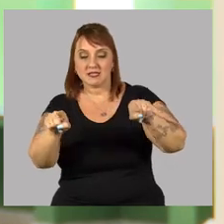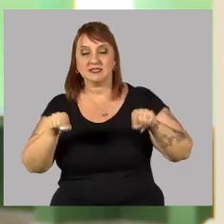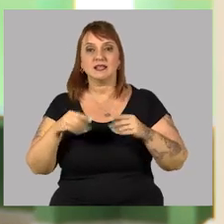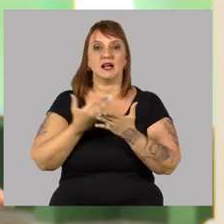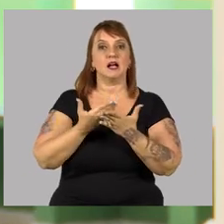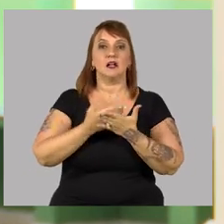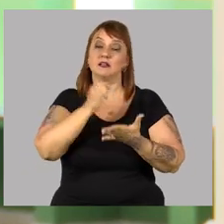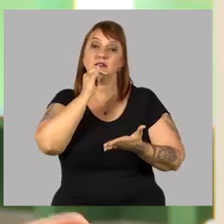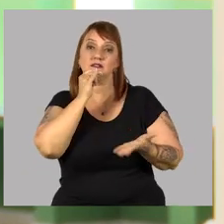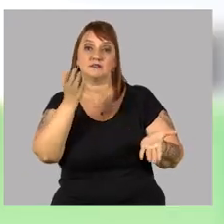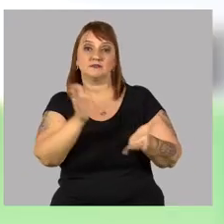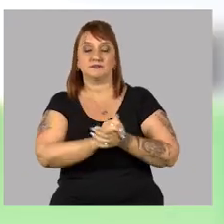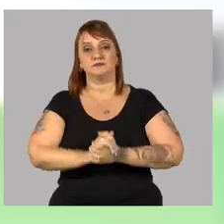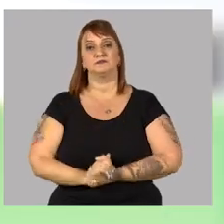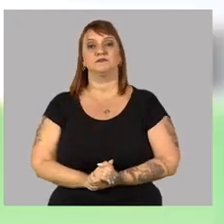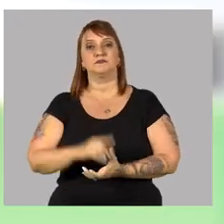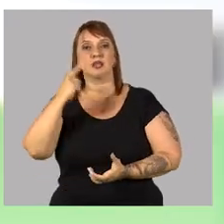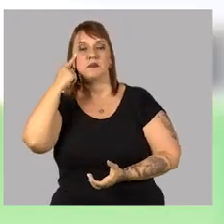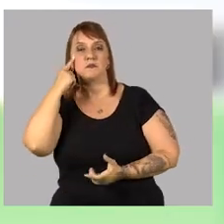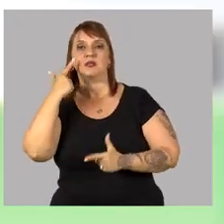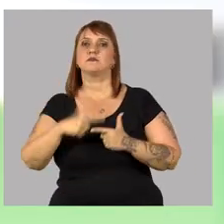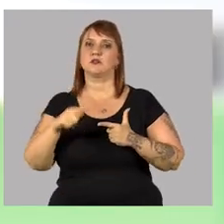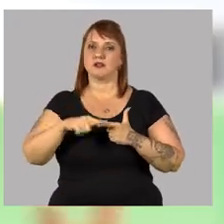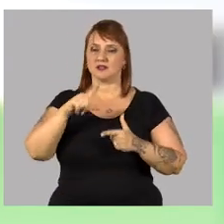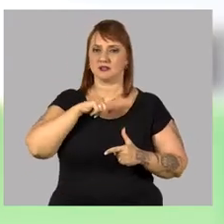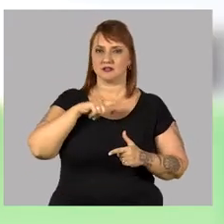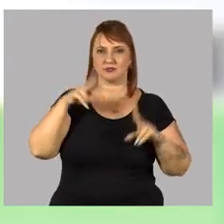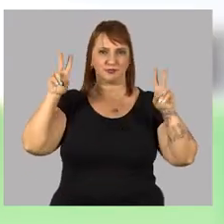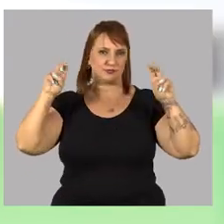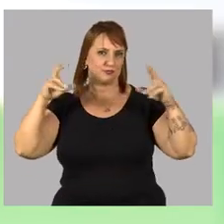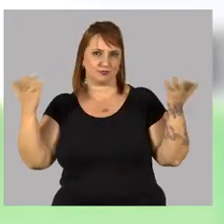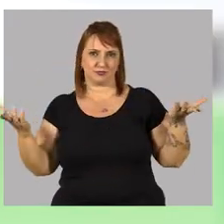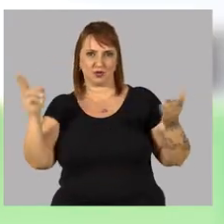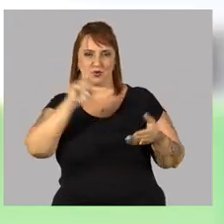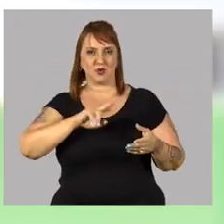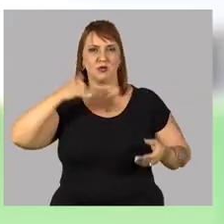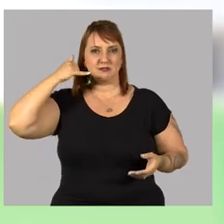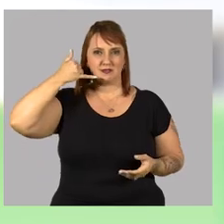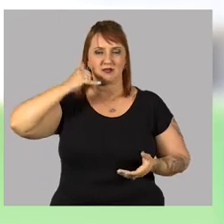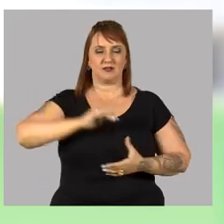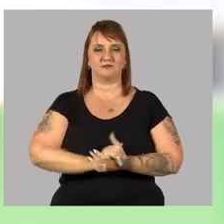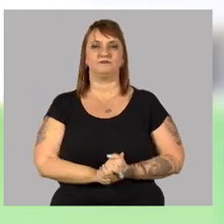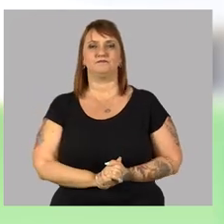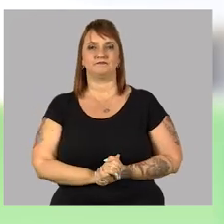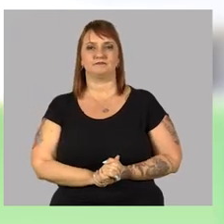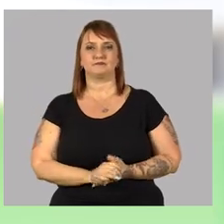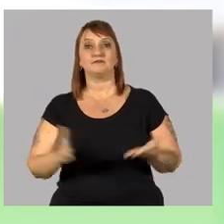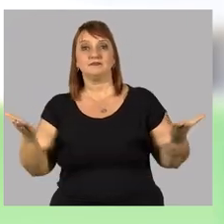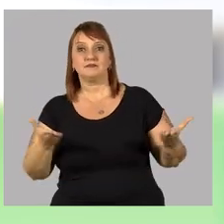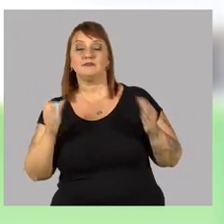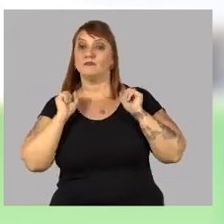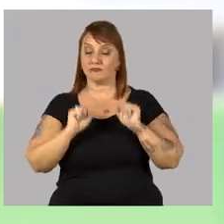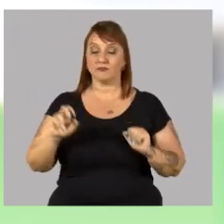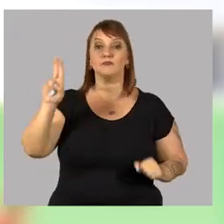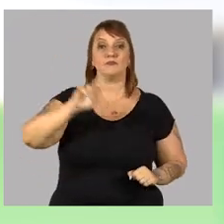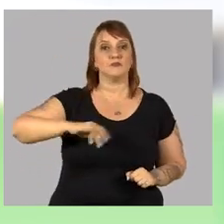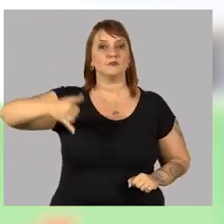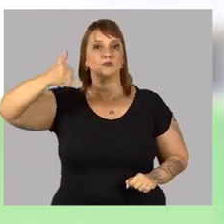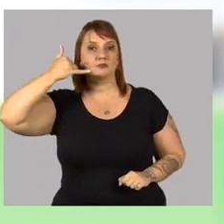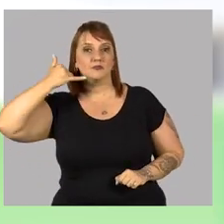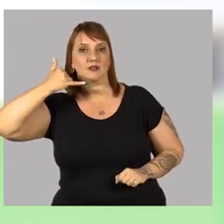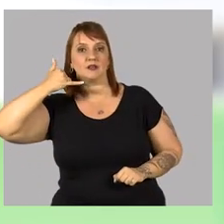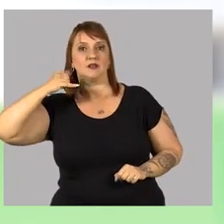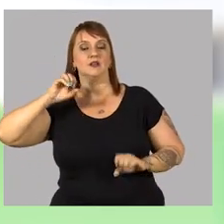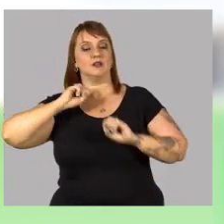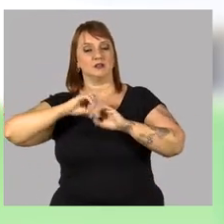escola, para a sala de aula, por exemplo. Digamos que a gente tem um problema relacionado ao uso do celular. Agora a gente pode